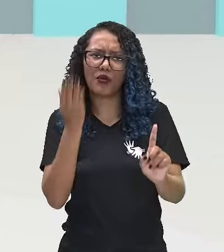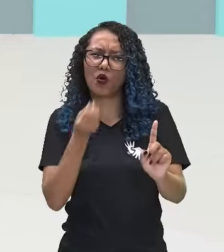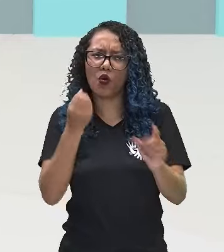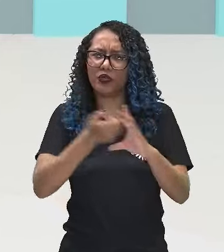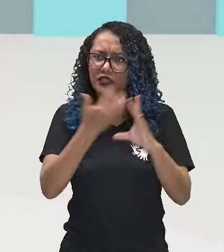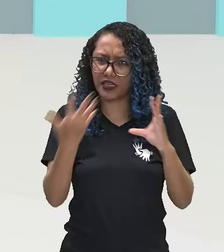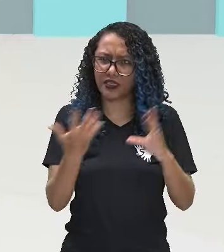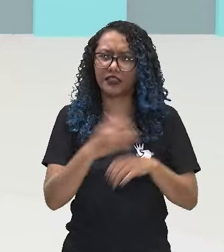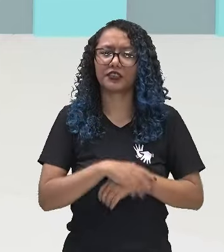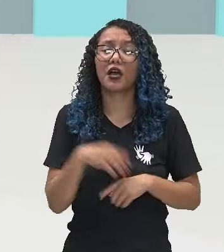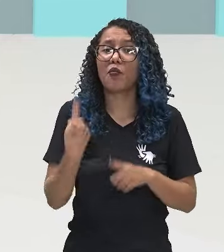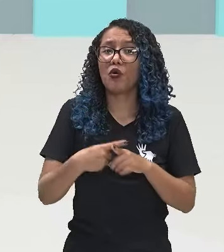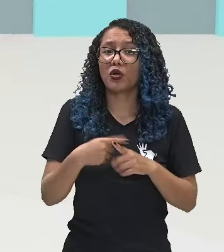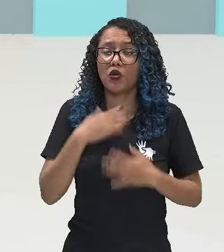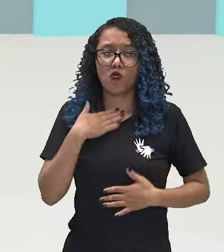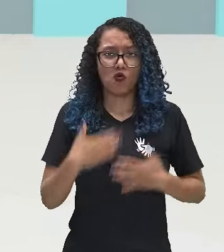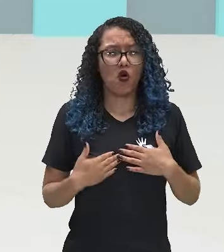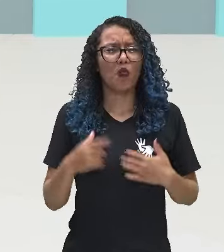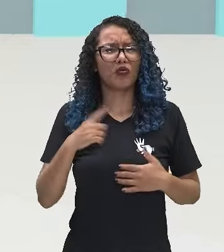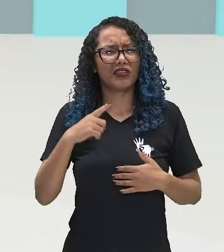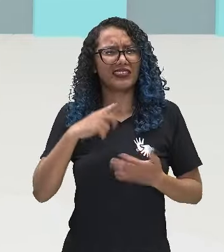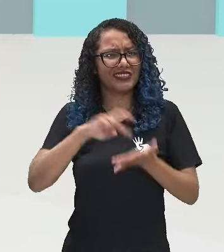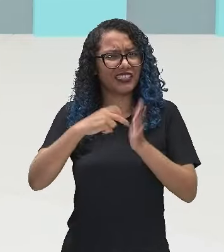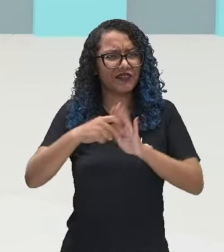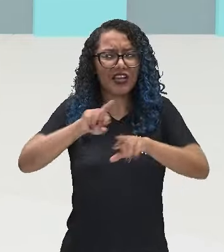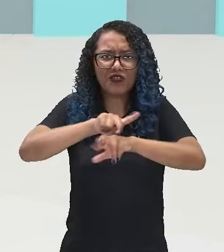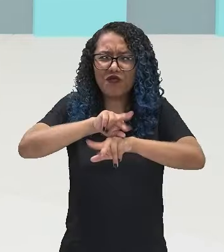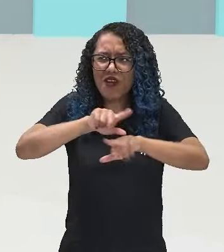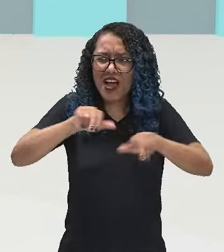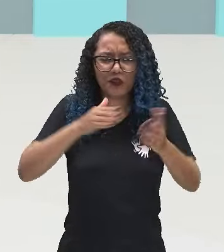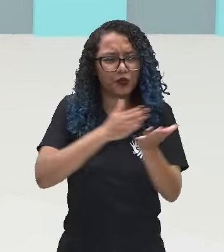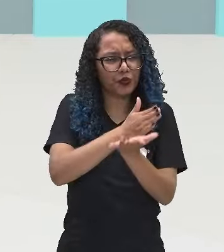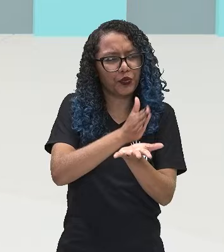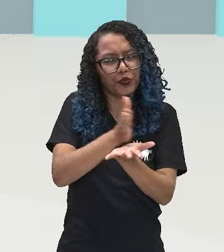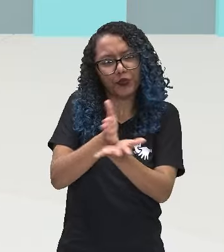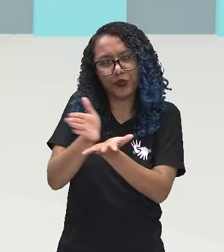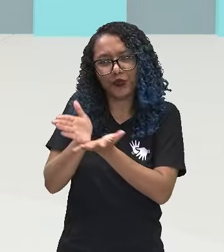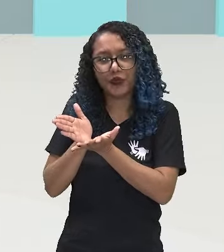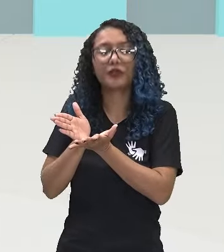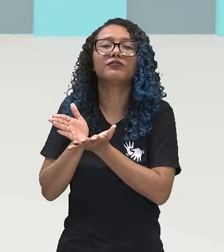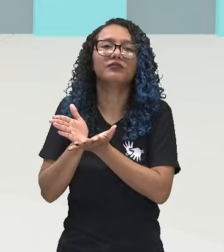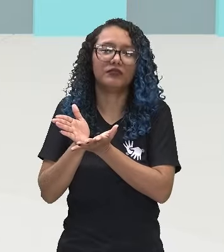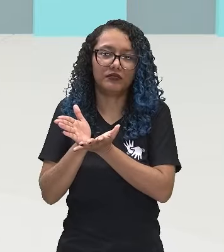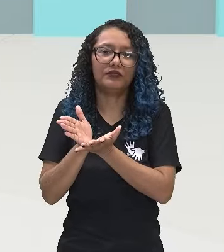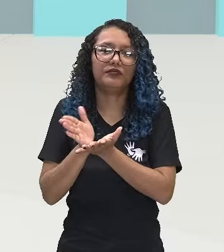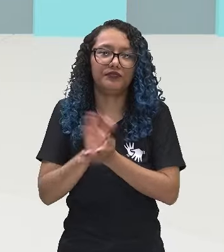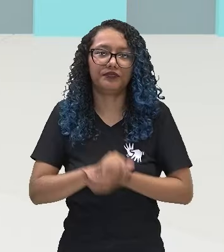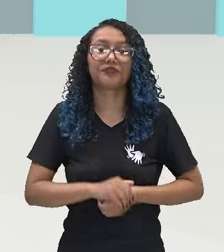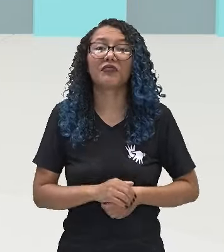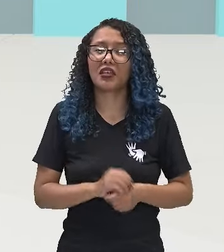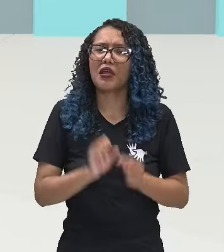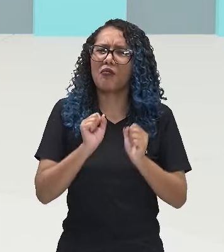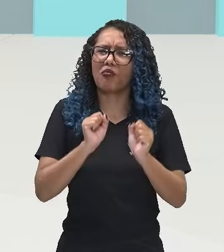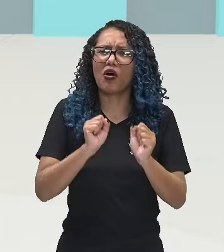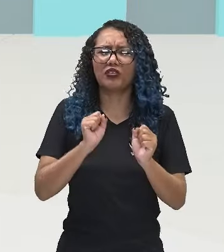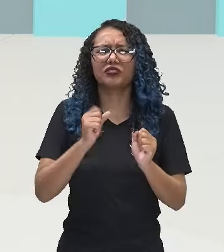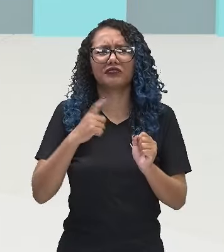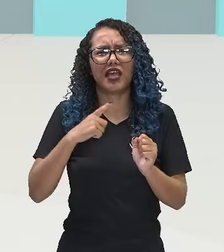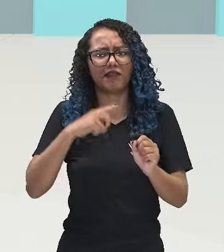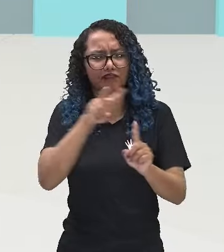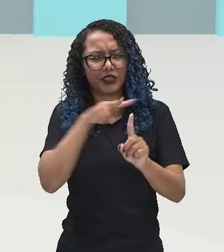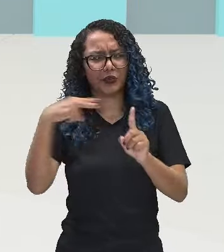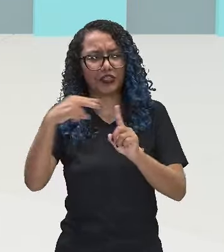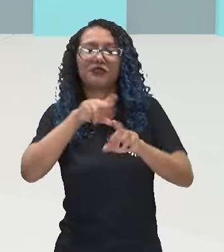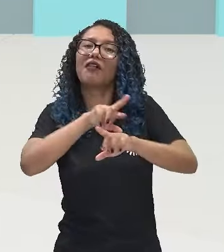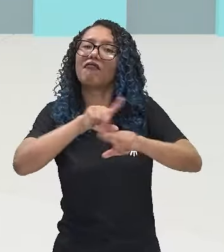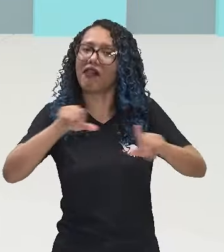textos que formam um complexo multifacetado a permitir exigir inúmeras leituras. Então, por